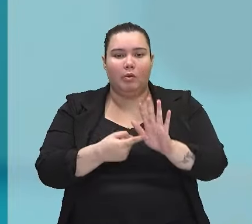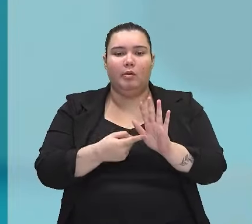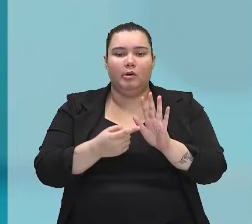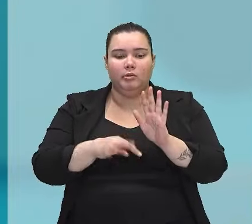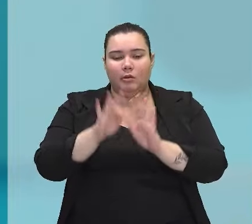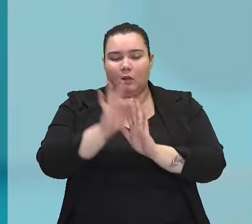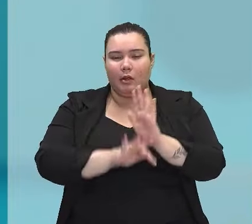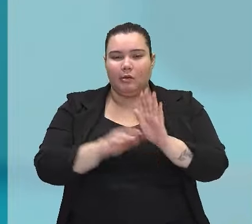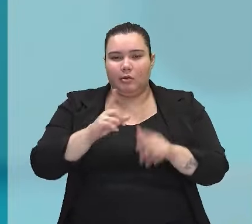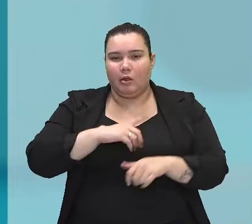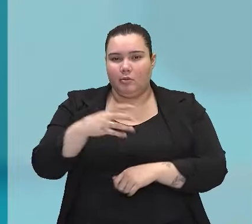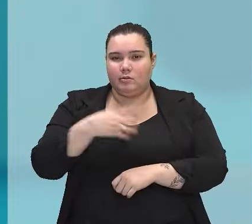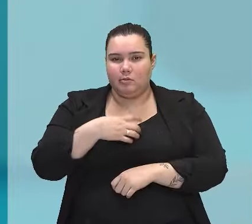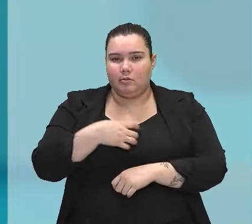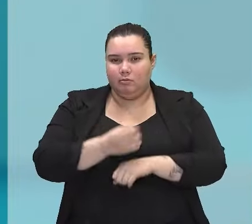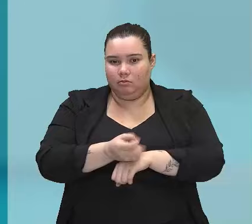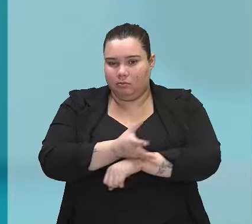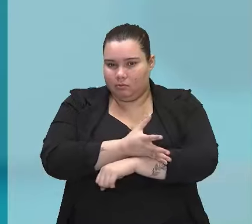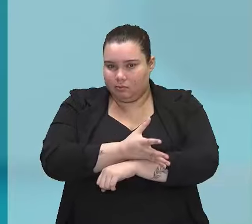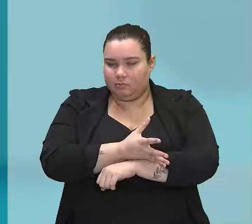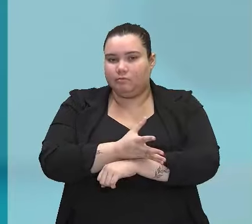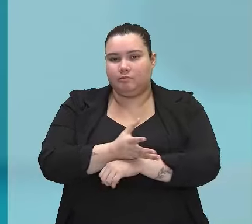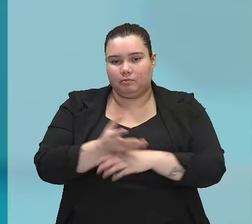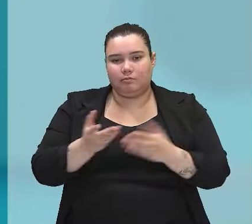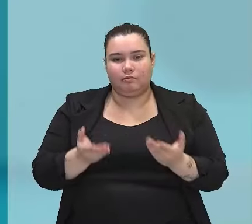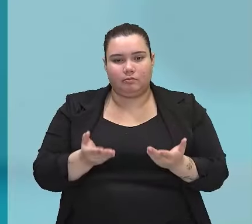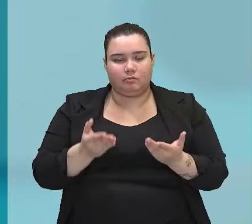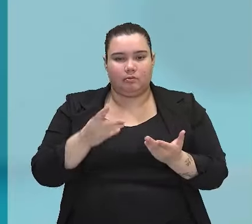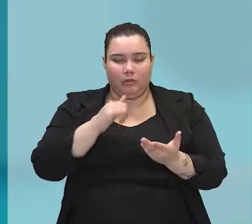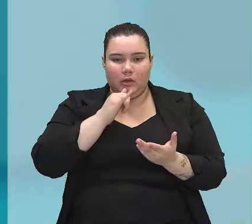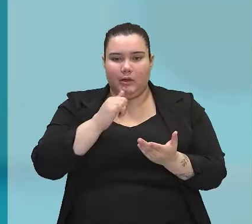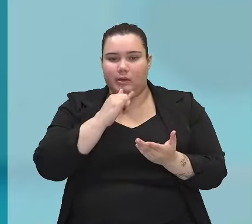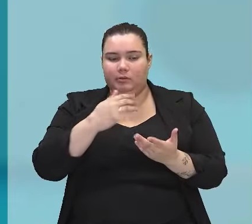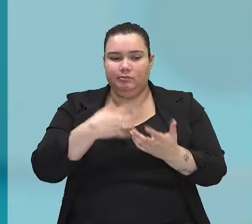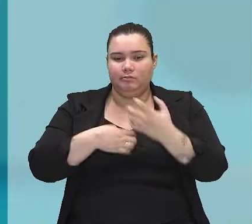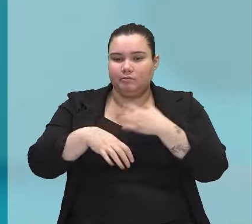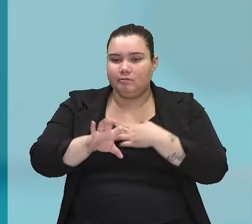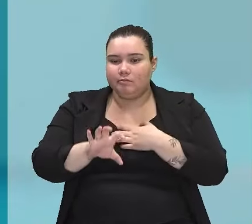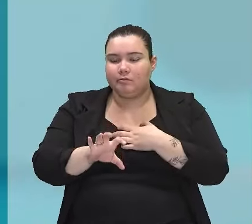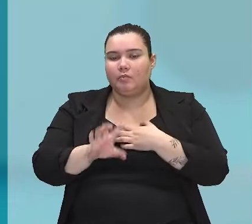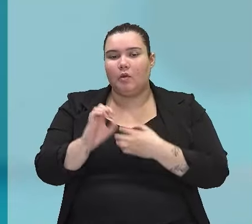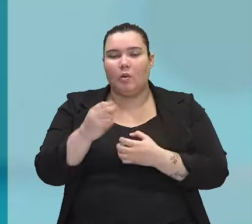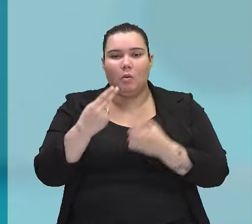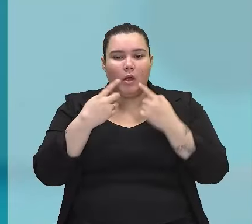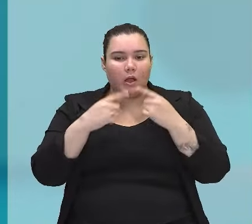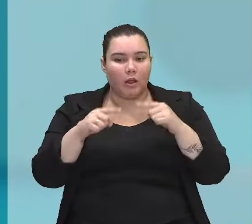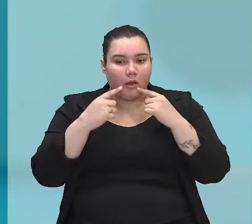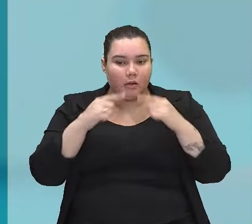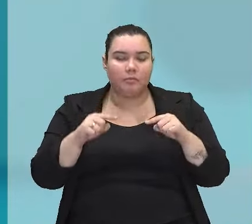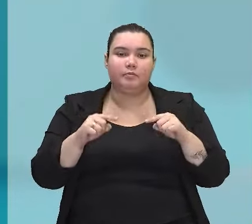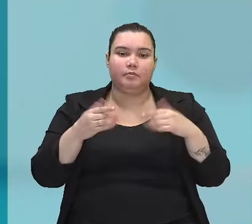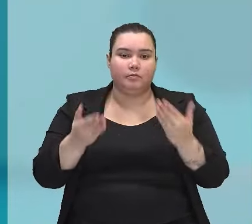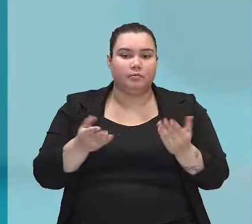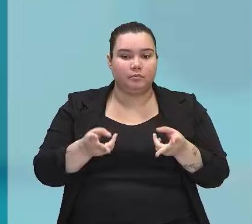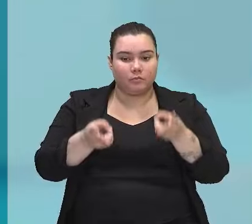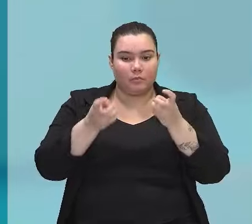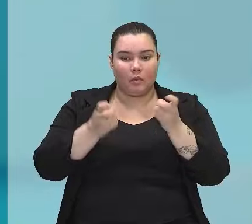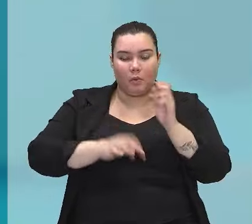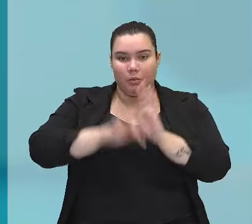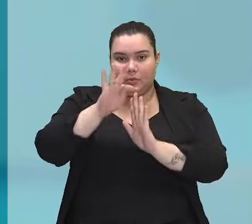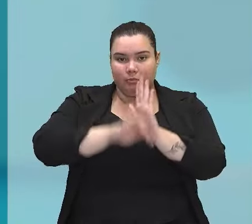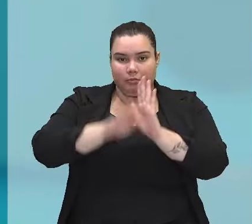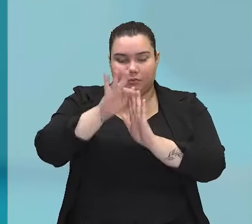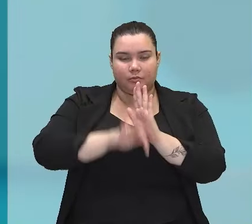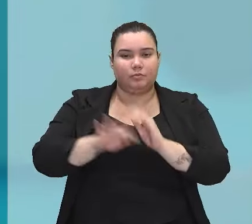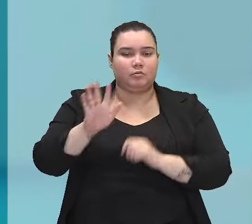emotivos, que buscam sensibilizar o outro, fazer críticas. Então, percebam que o texto literário vai fazer